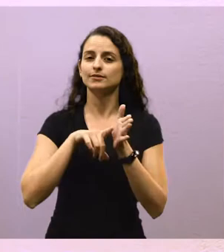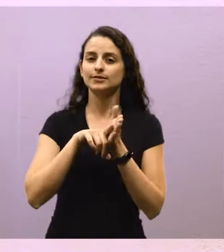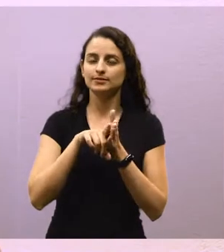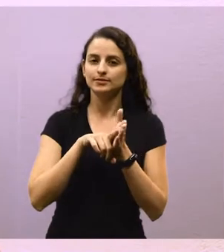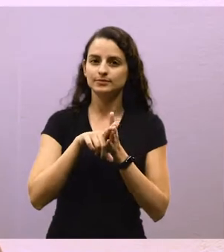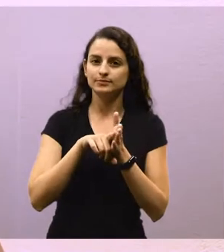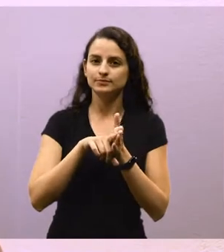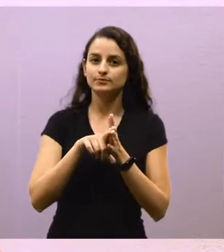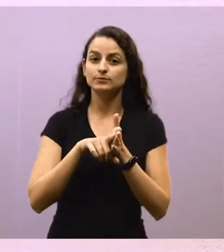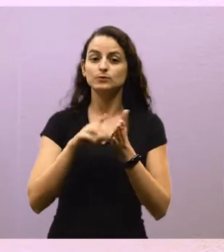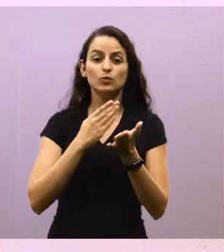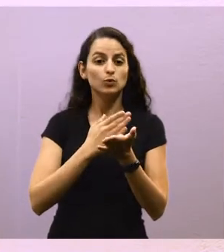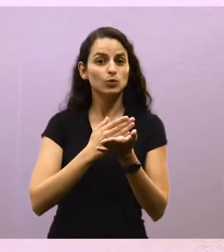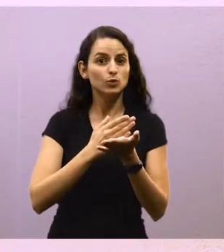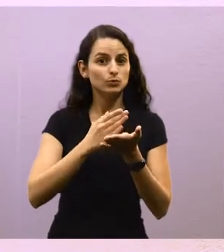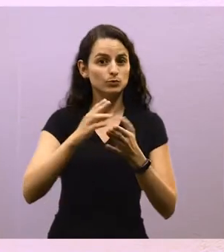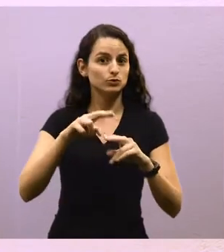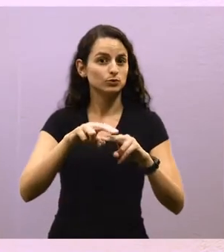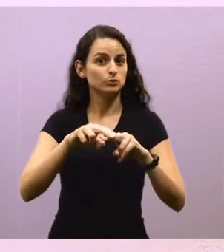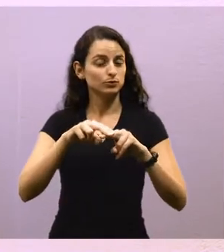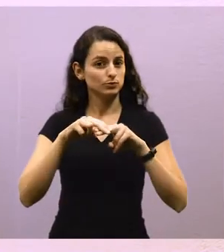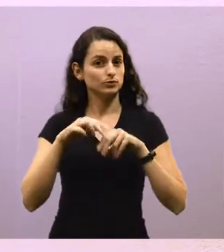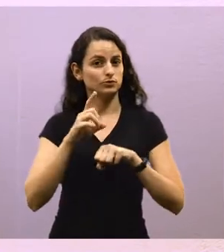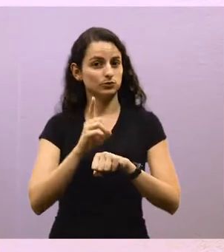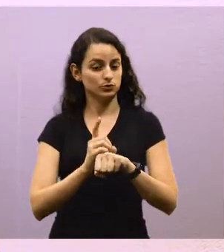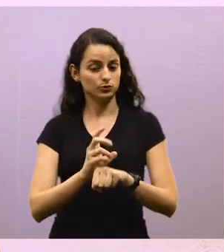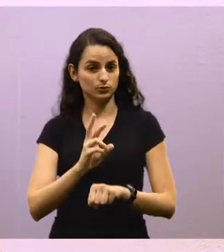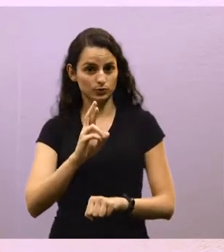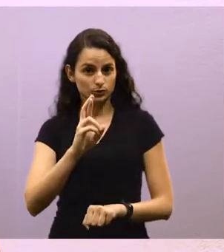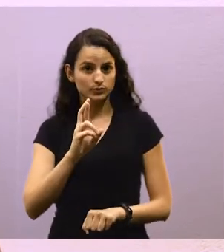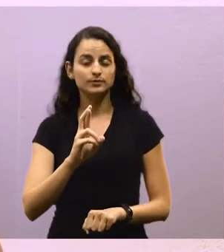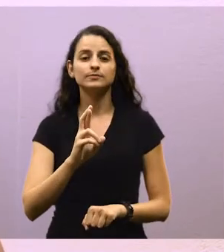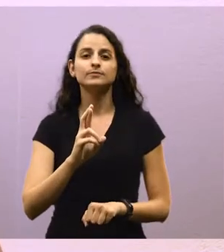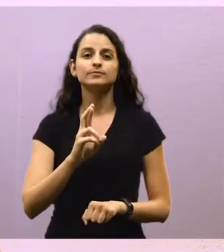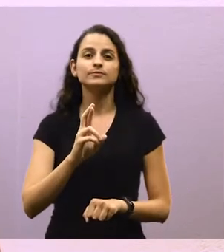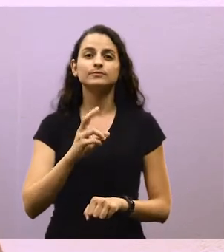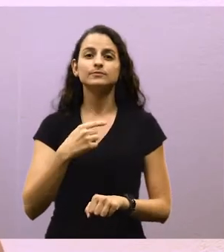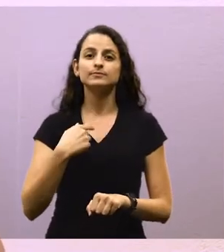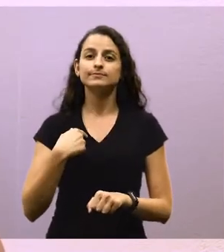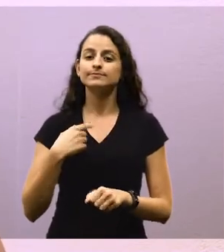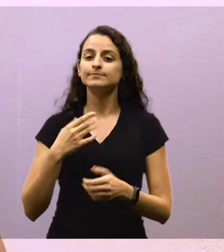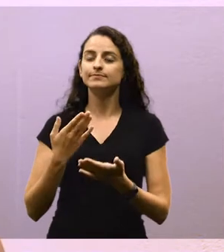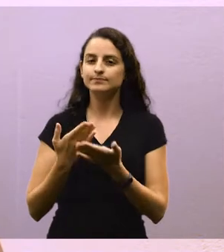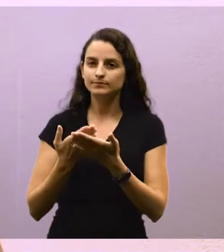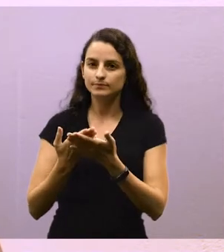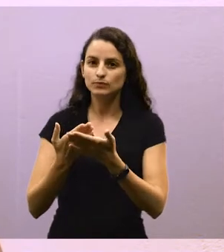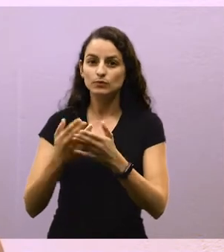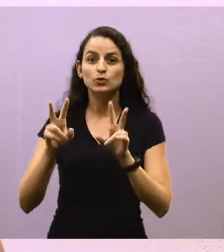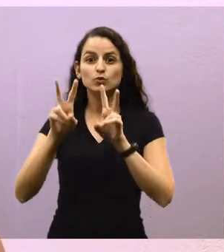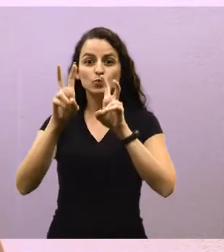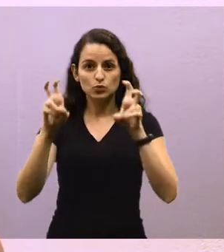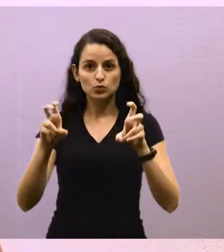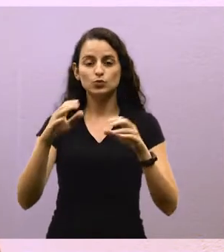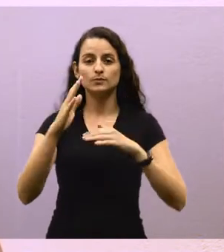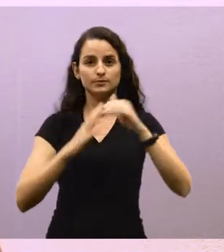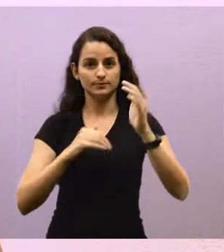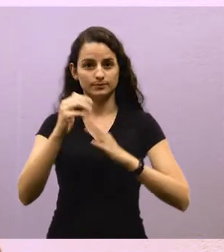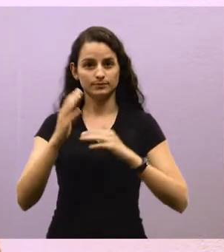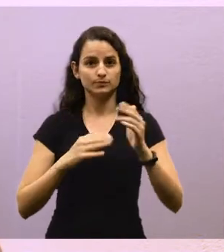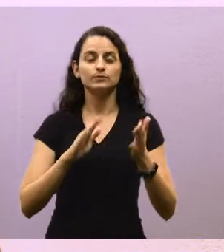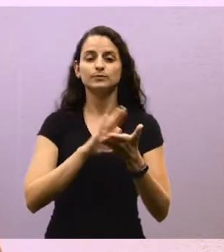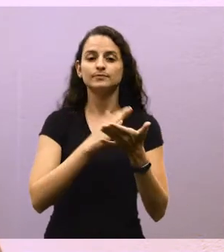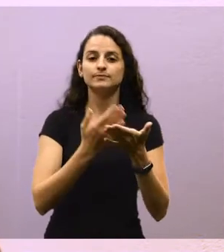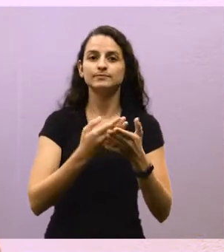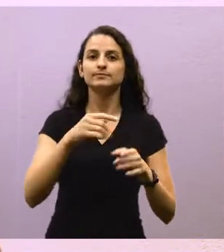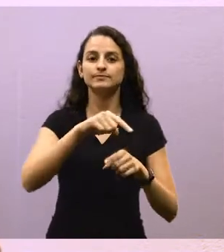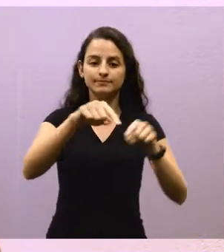A minha pesquisa teve início, então, a partir do meu doutorado, em que eu desenvolvi um estudo sobre a atuação do